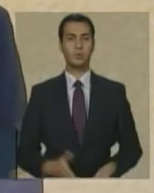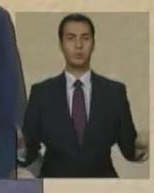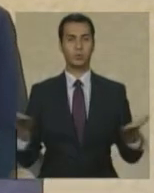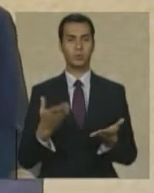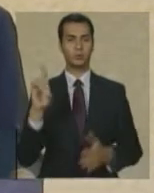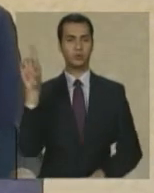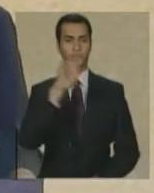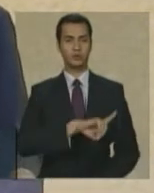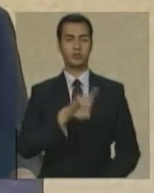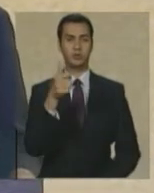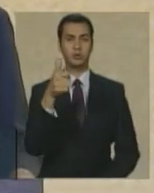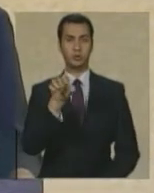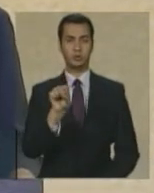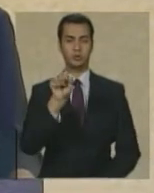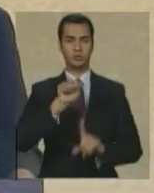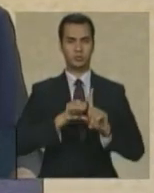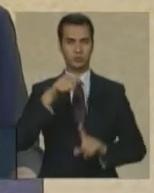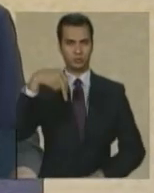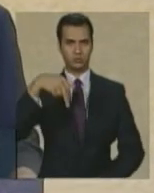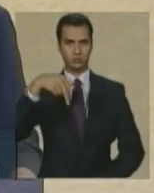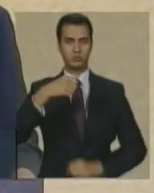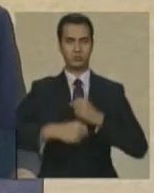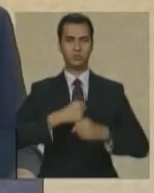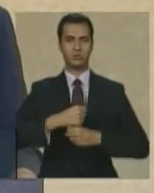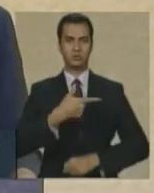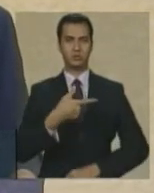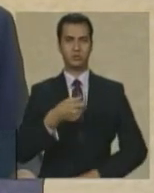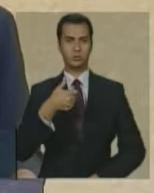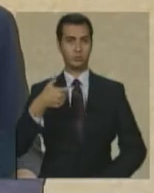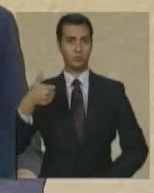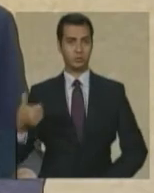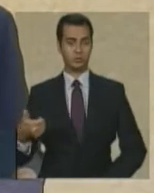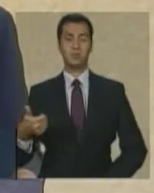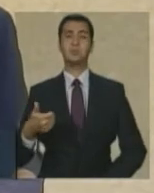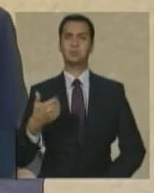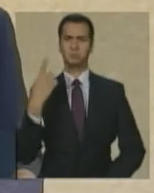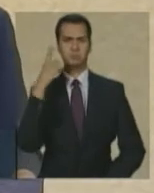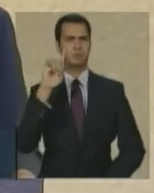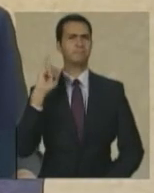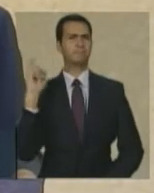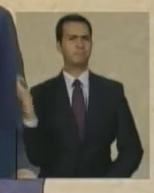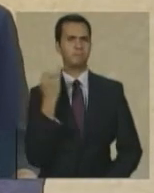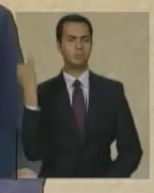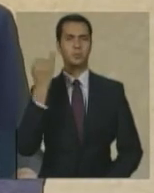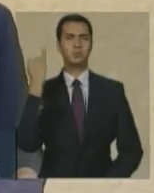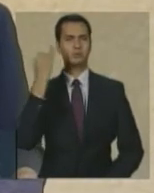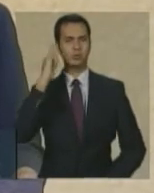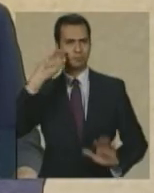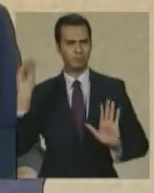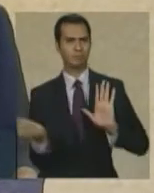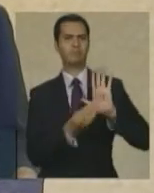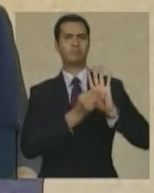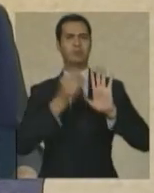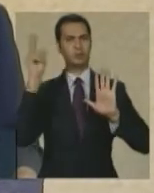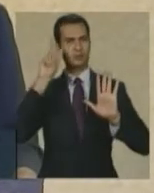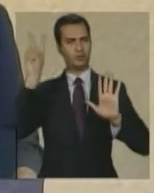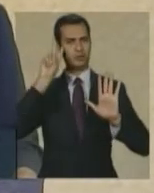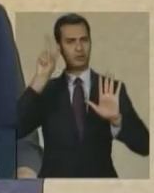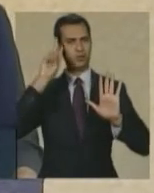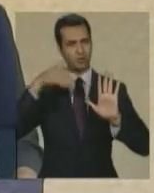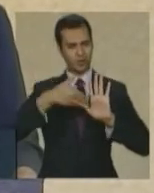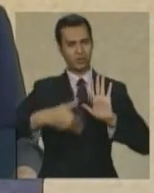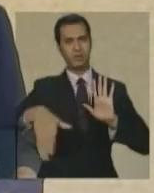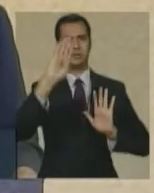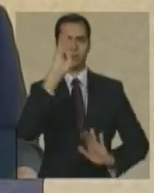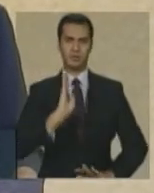novembro de 2011 é uma data histórica para o Brasil é o dia que